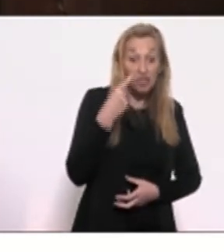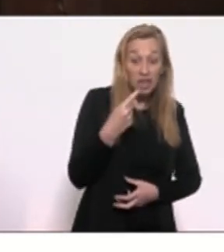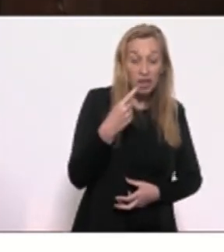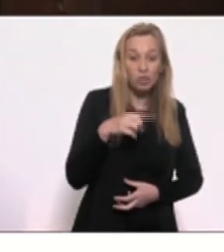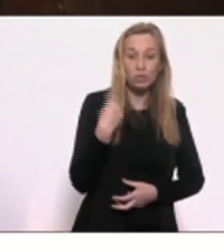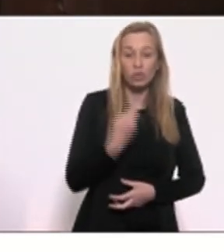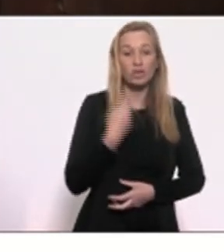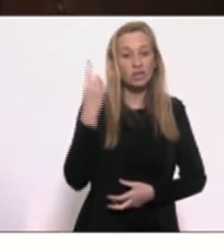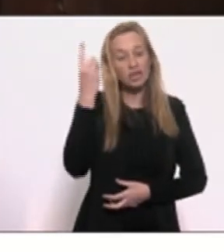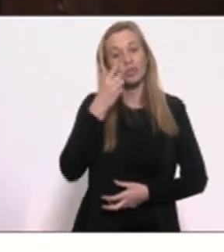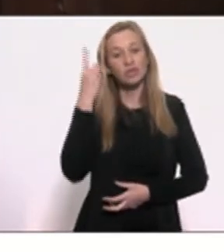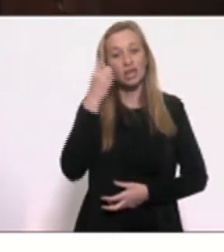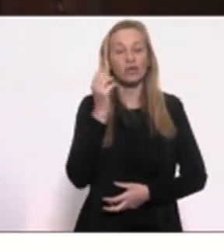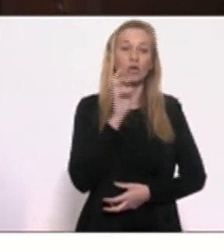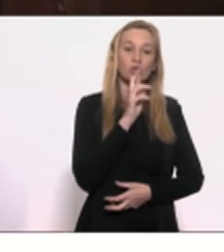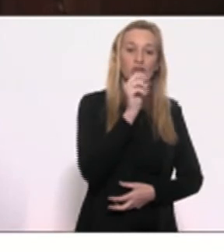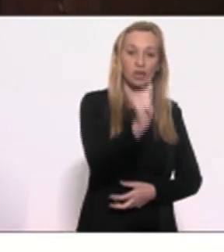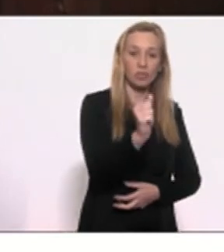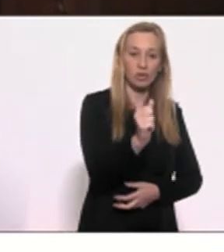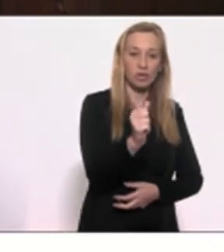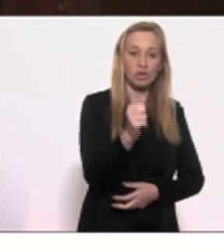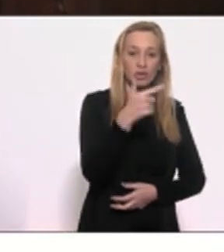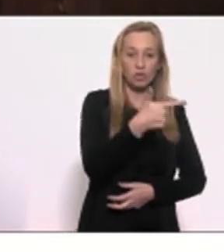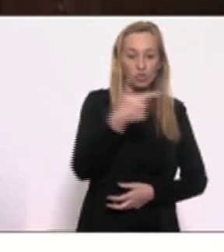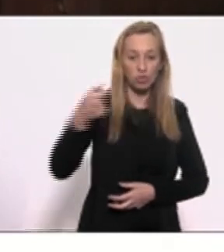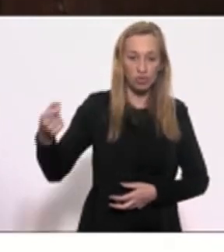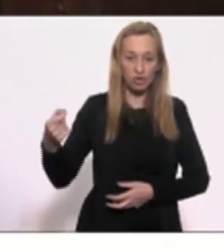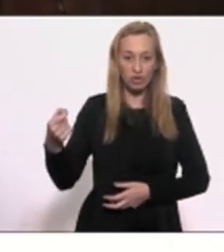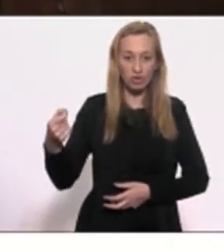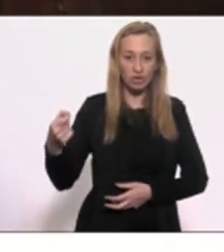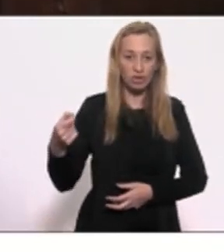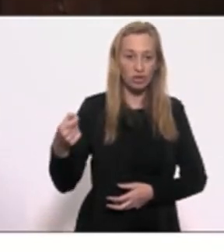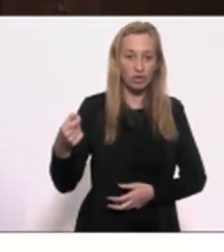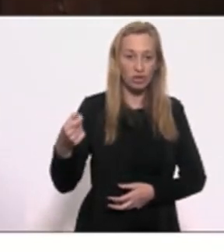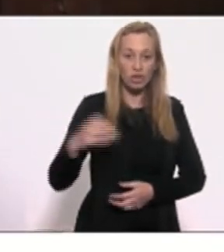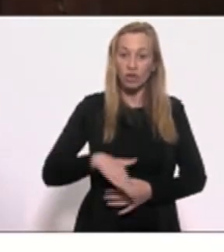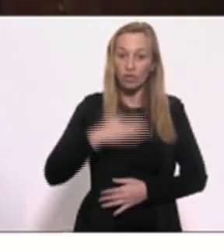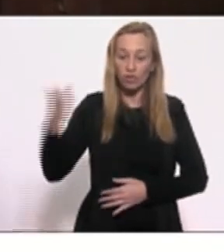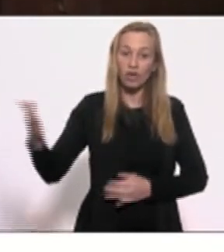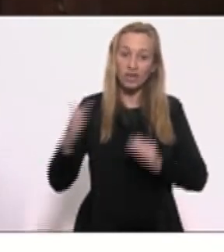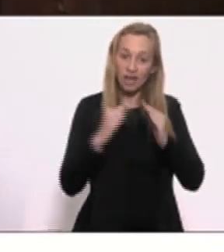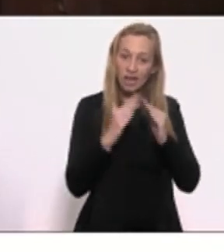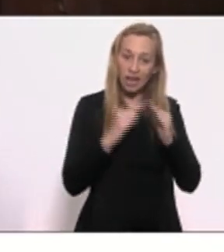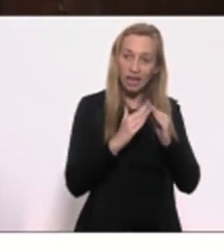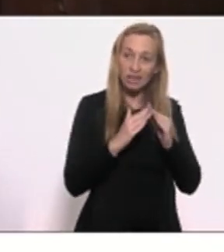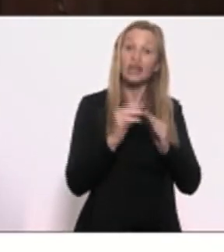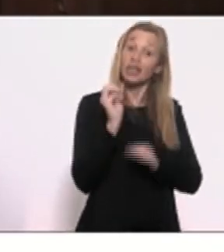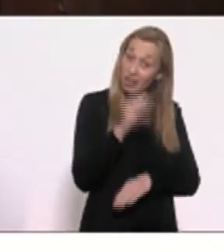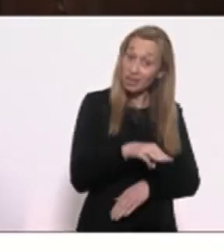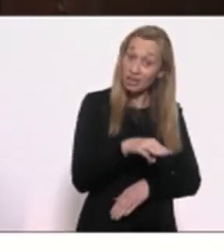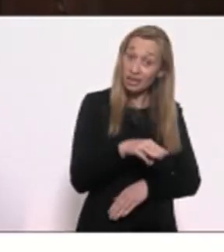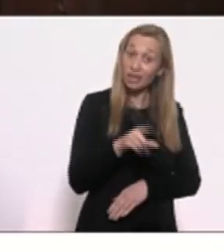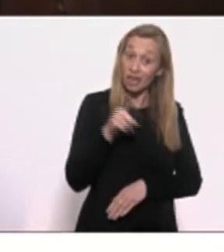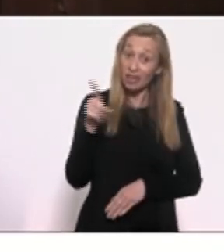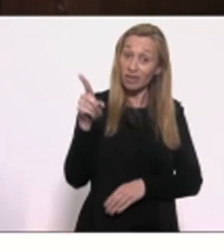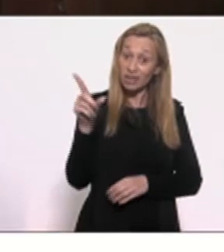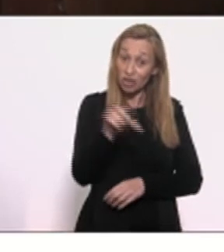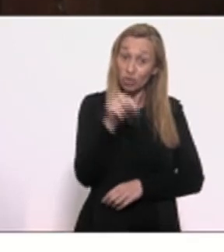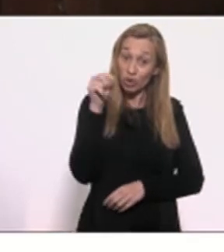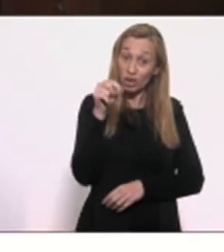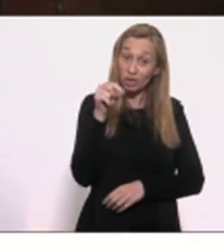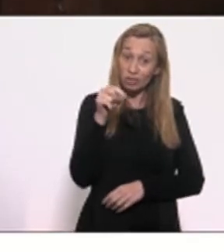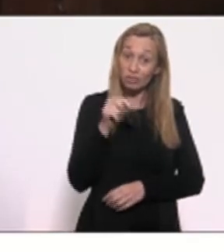deputado Rodrigo Amorim em 2020 fora da casa vai ser visto porque ele vai ser eleito